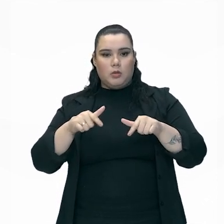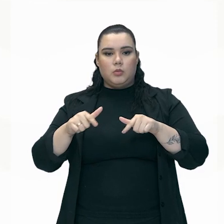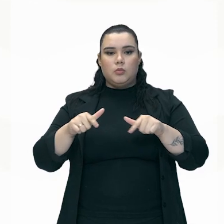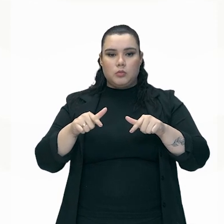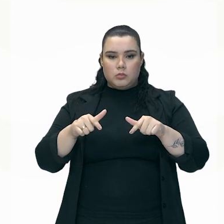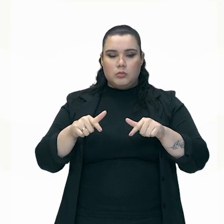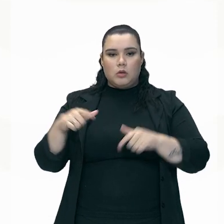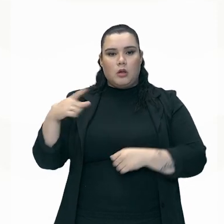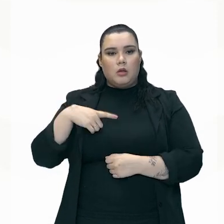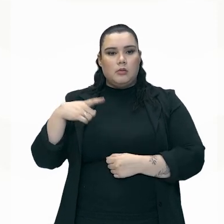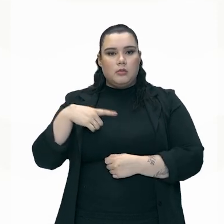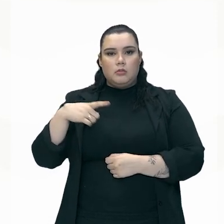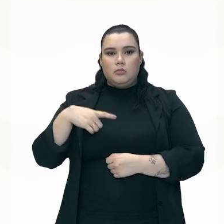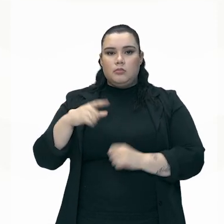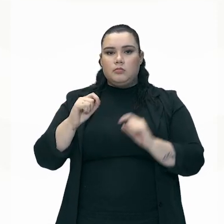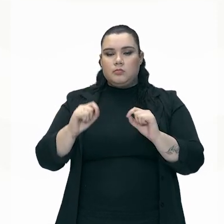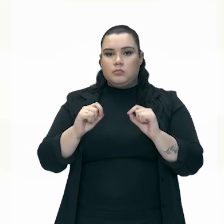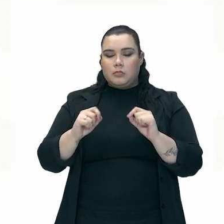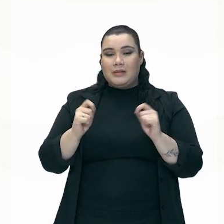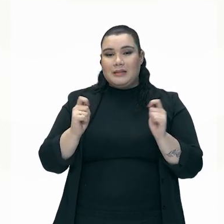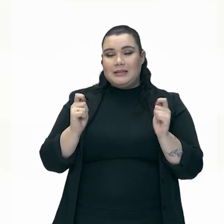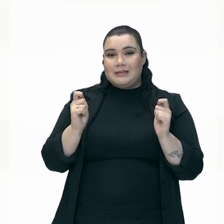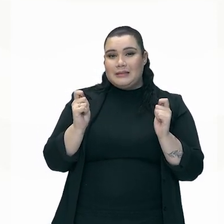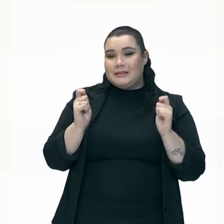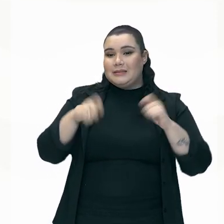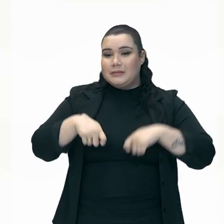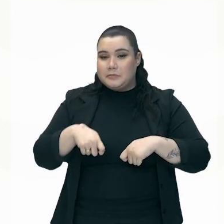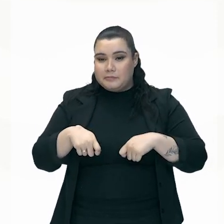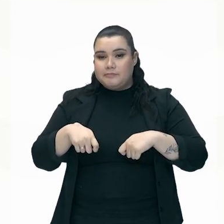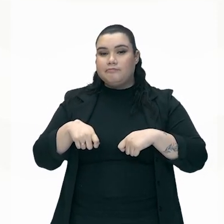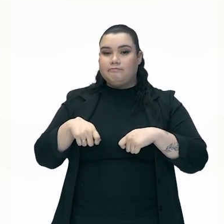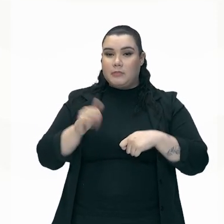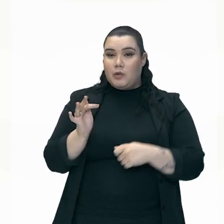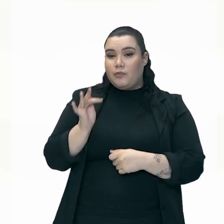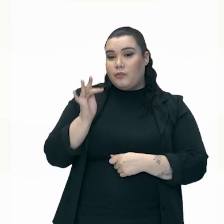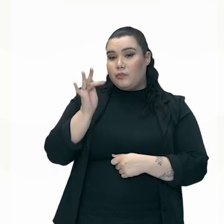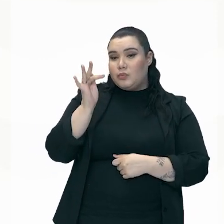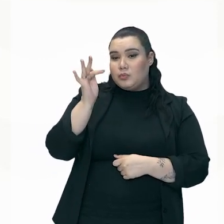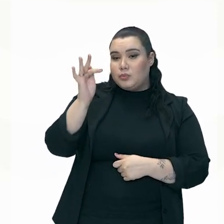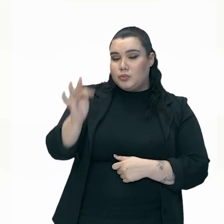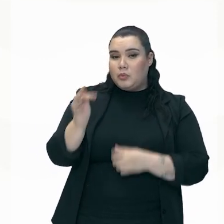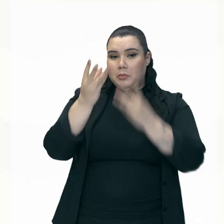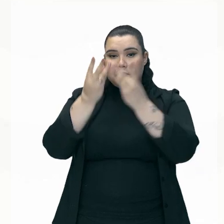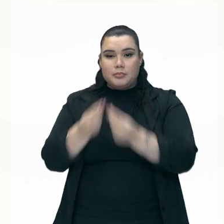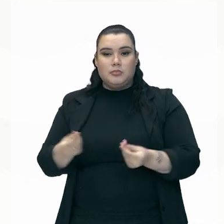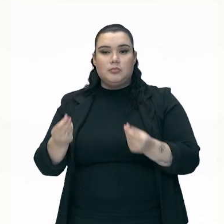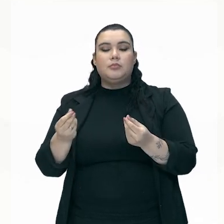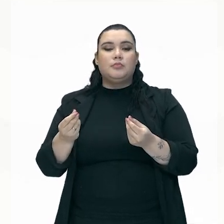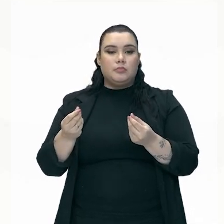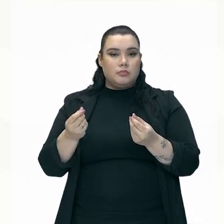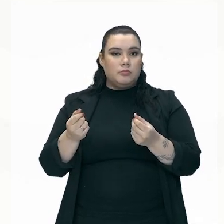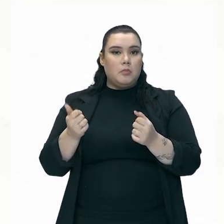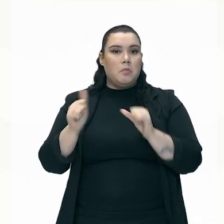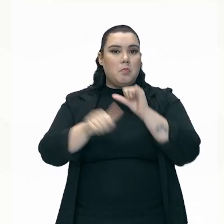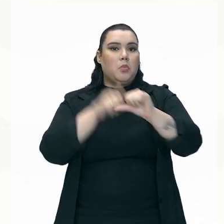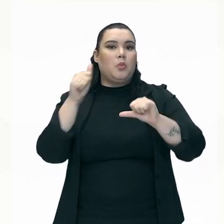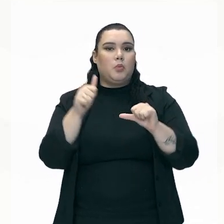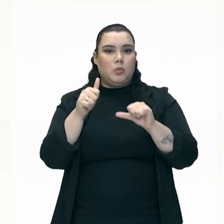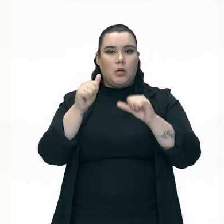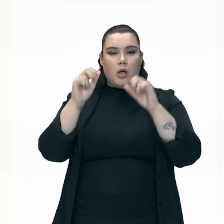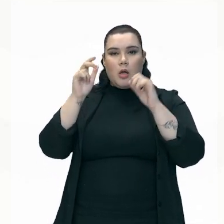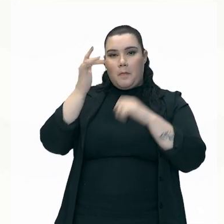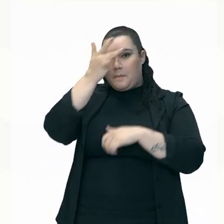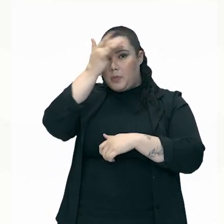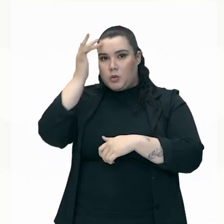que têm ali a maior chance de acabar, né, a maior chance de serem mudados